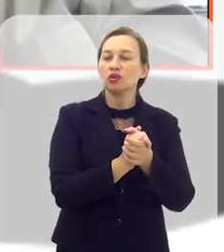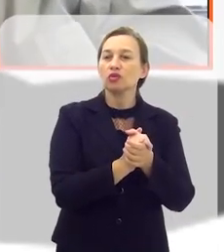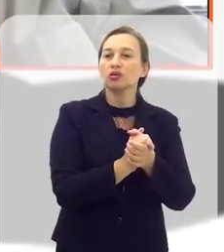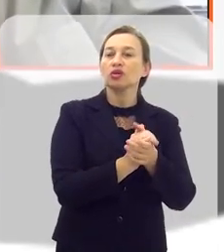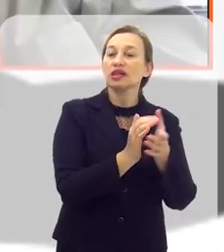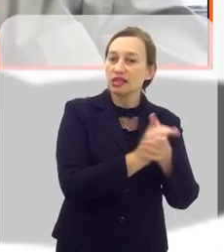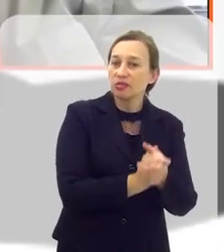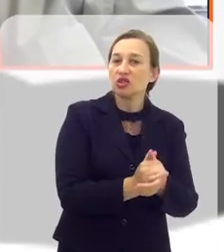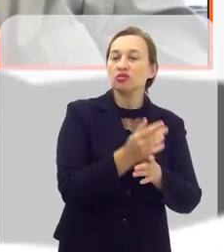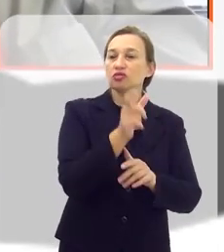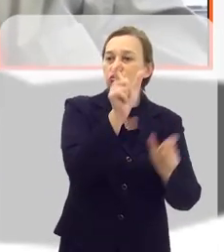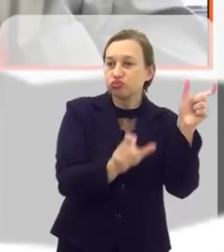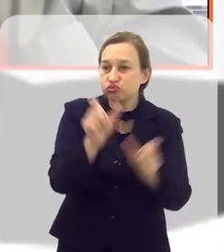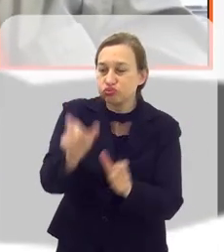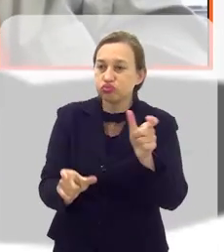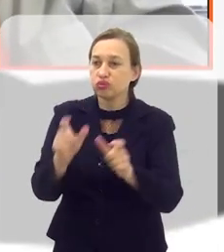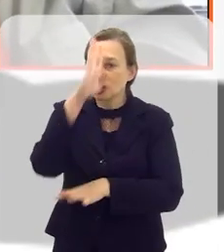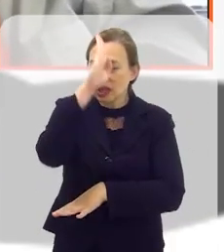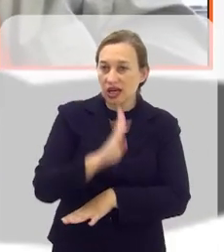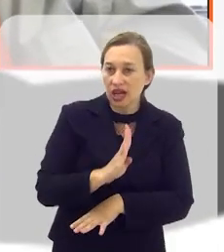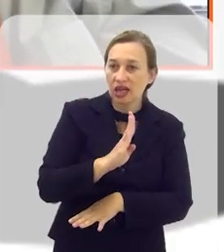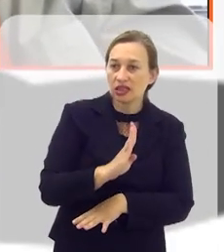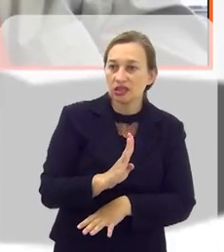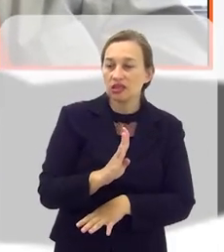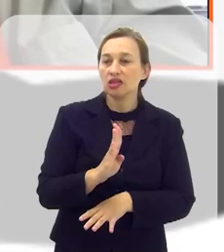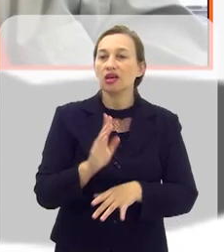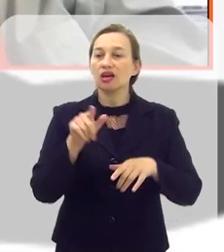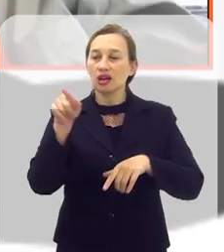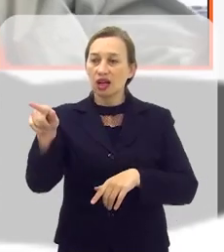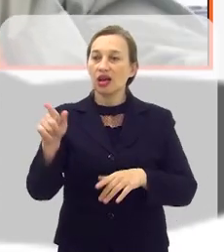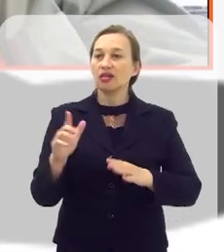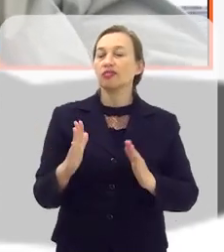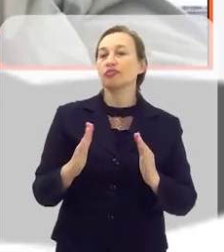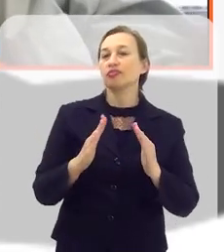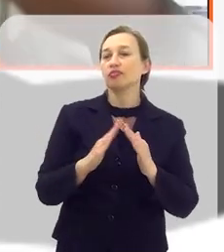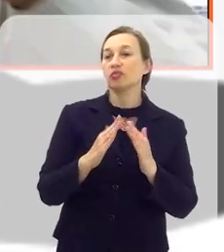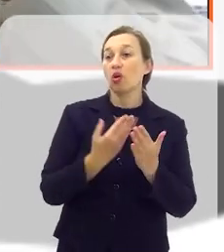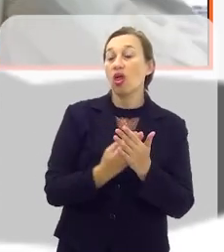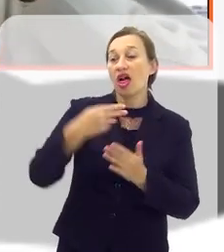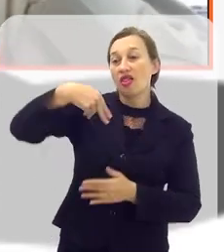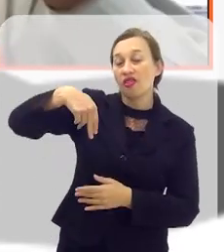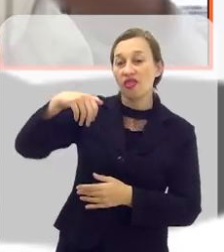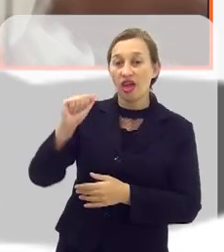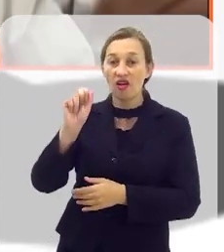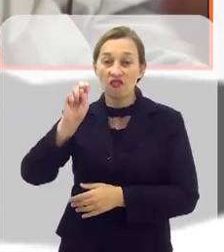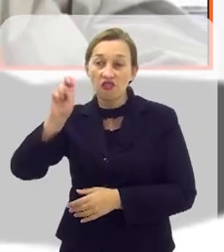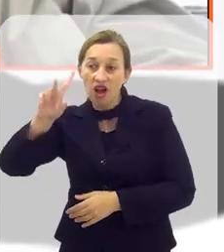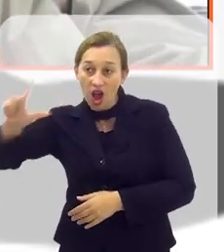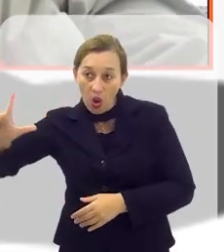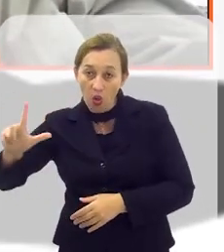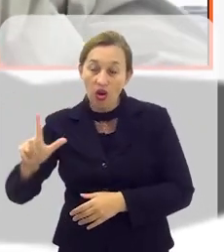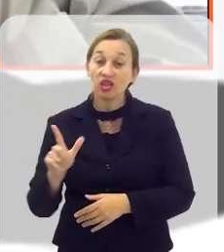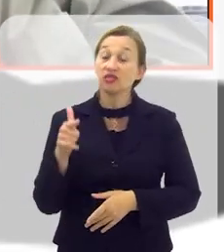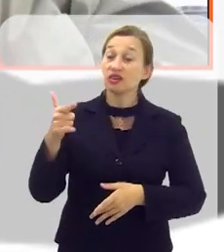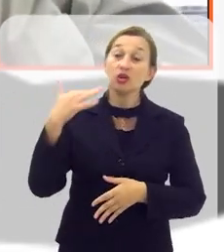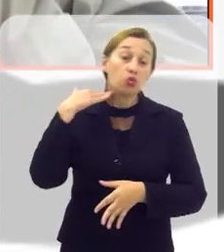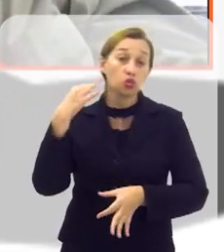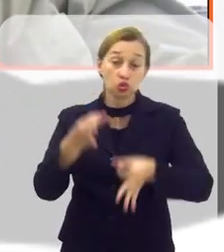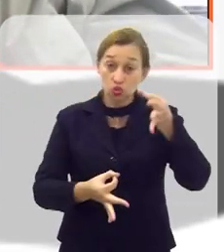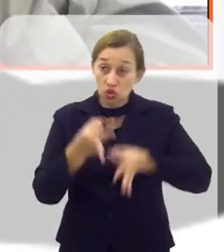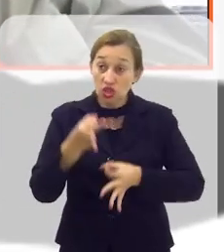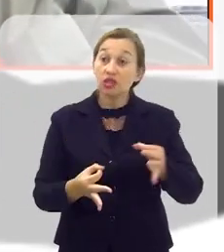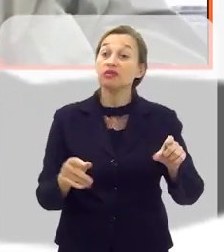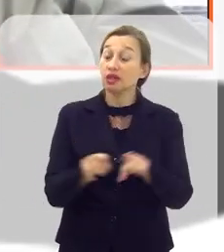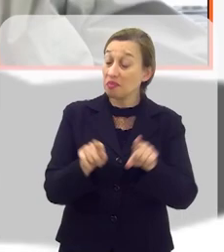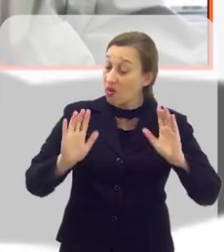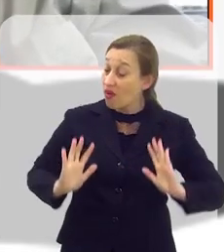Também foi um sucesso, um grande sucesso. Além de fazer lá a parte civil com o